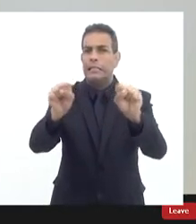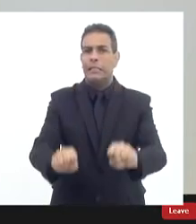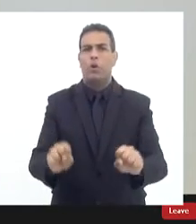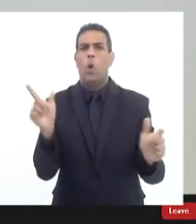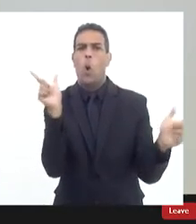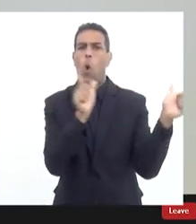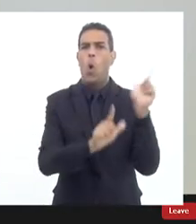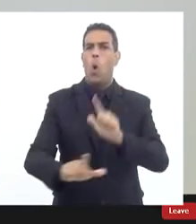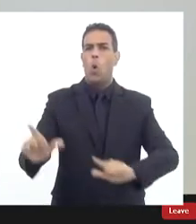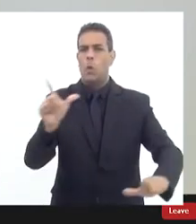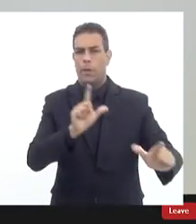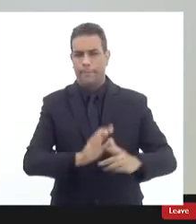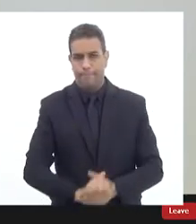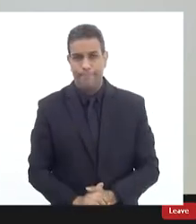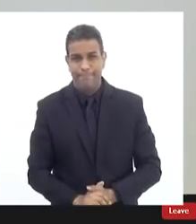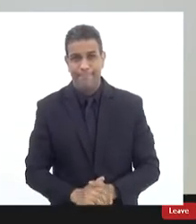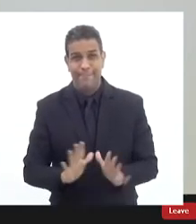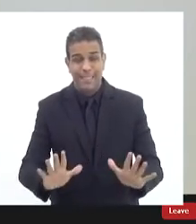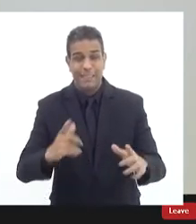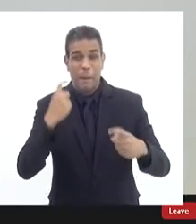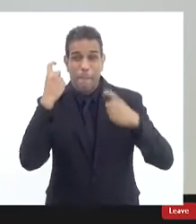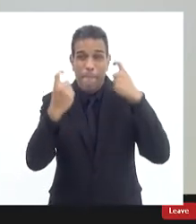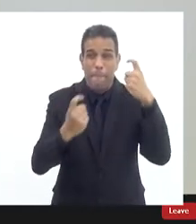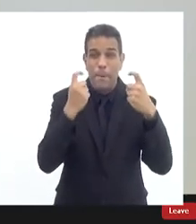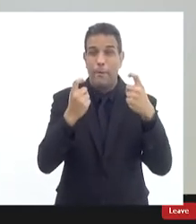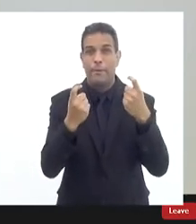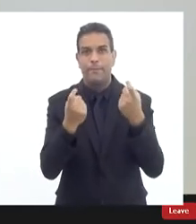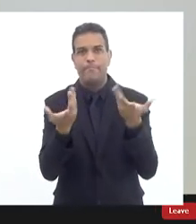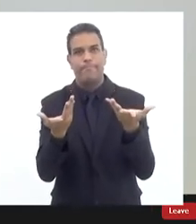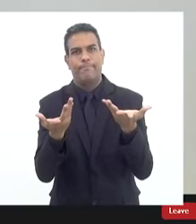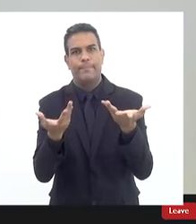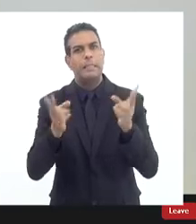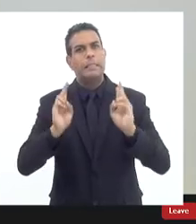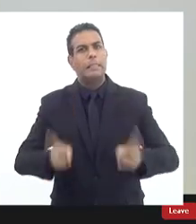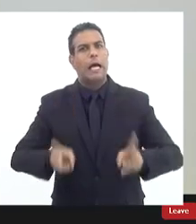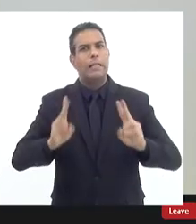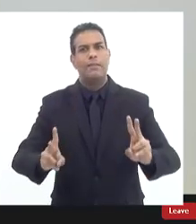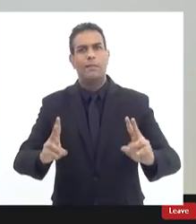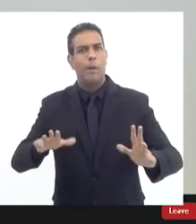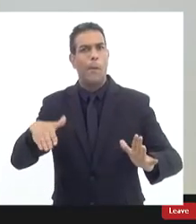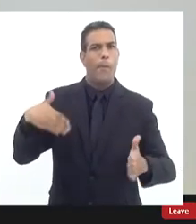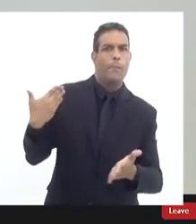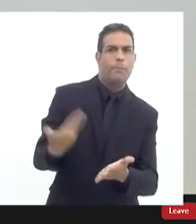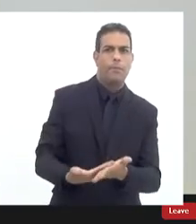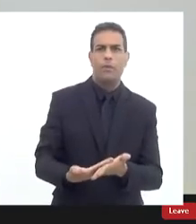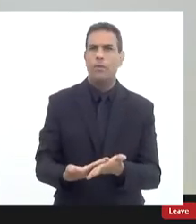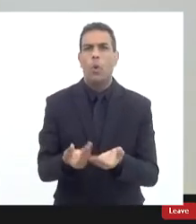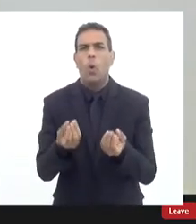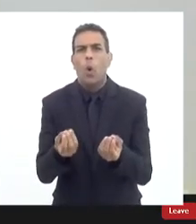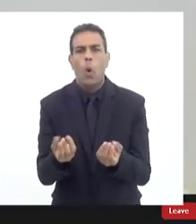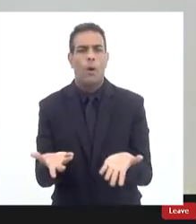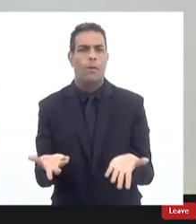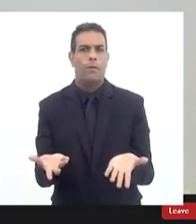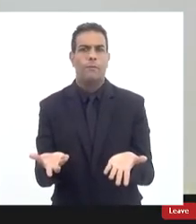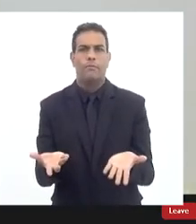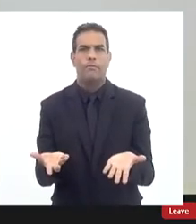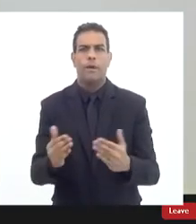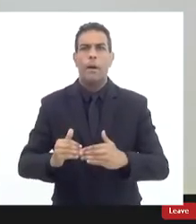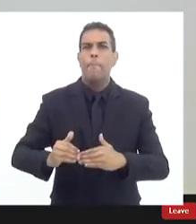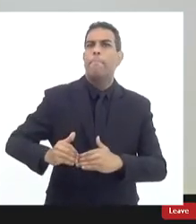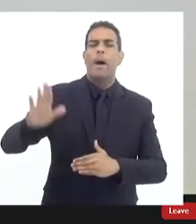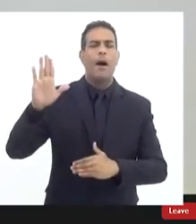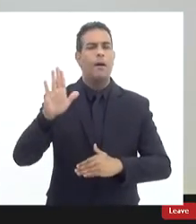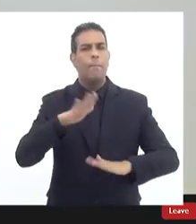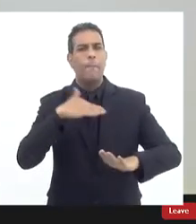que sempre e sejam recorrentes e sejam tão altos altos os índices de